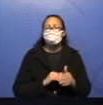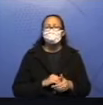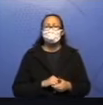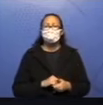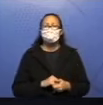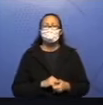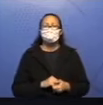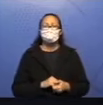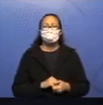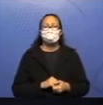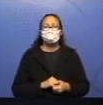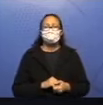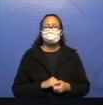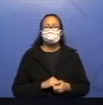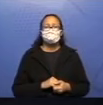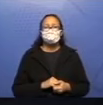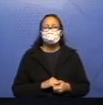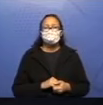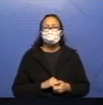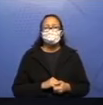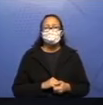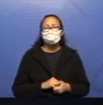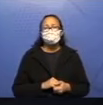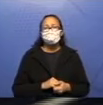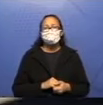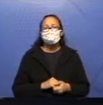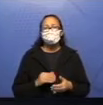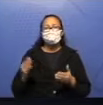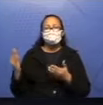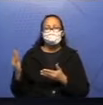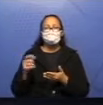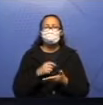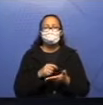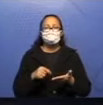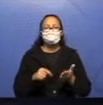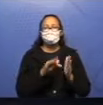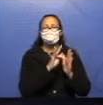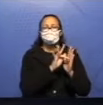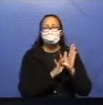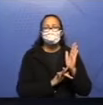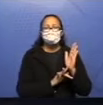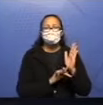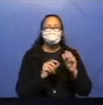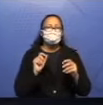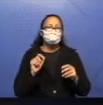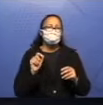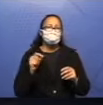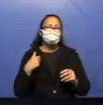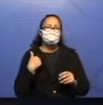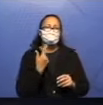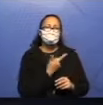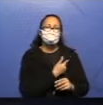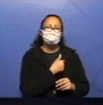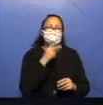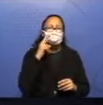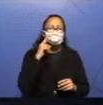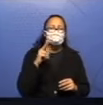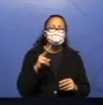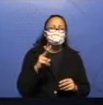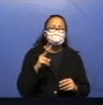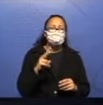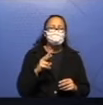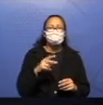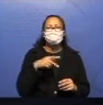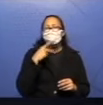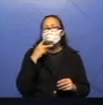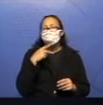Voltando aqui na nossa rotina da aula 6. Do produzir o texto. O que nós vimos, né? Nós falamos sobre a